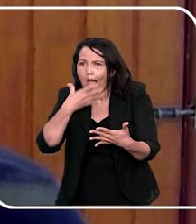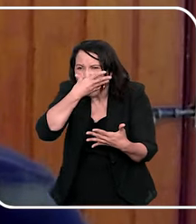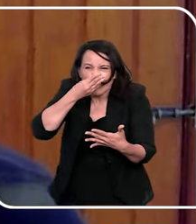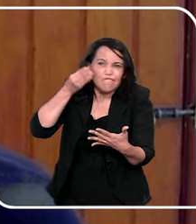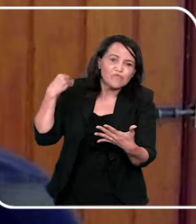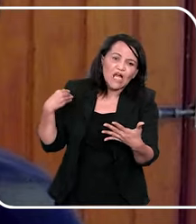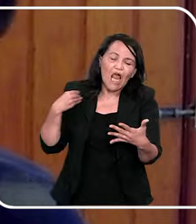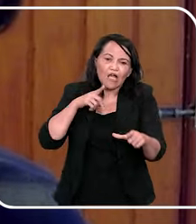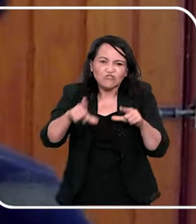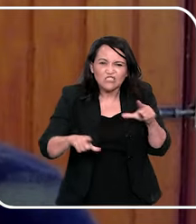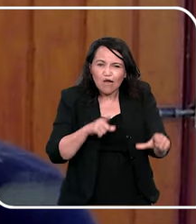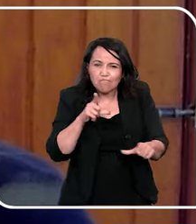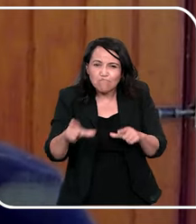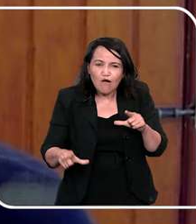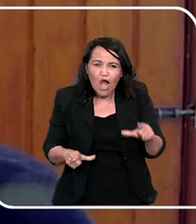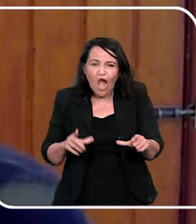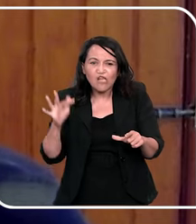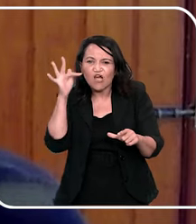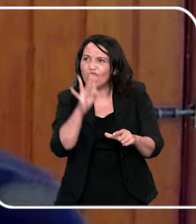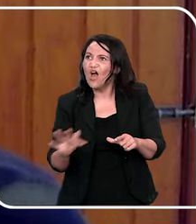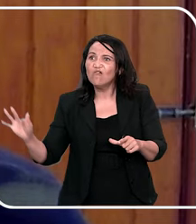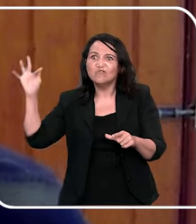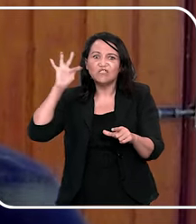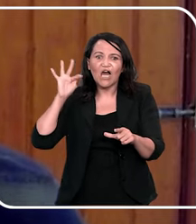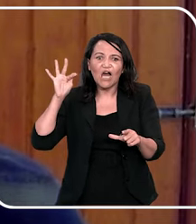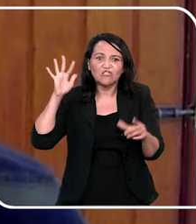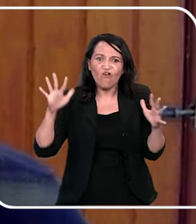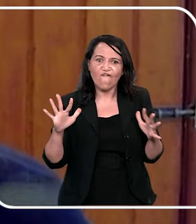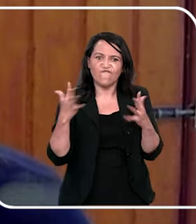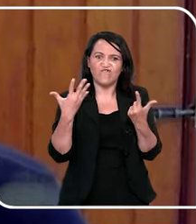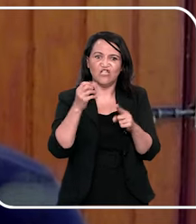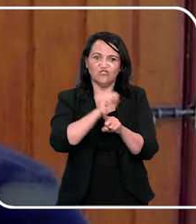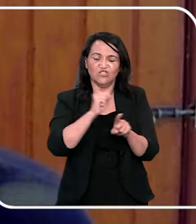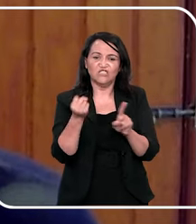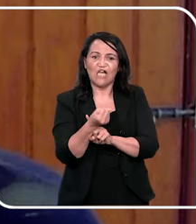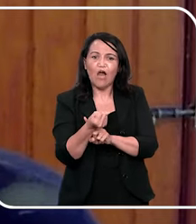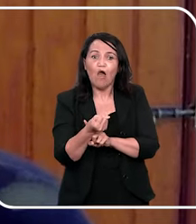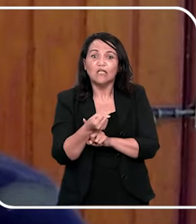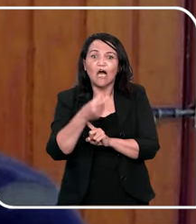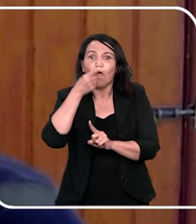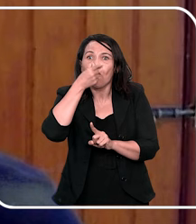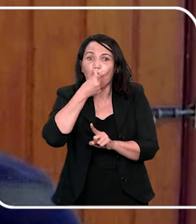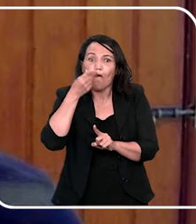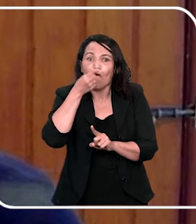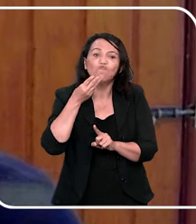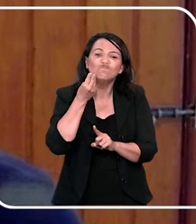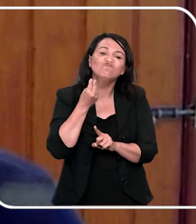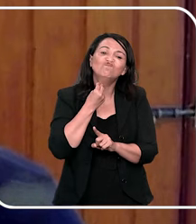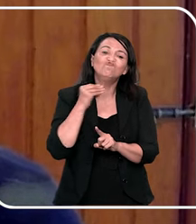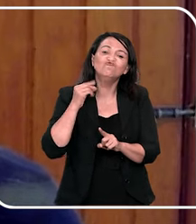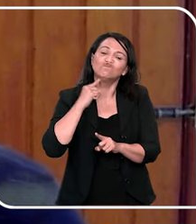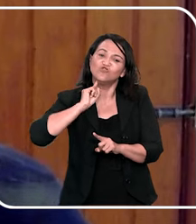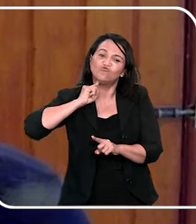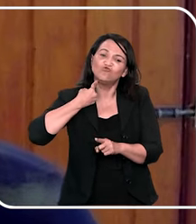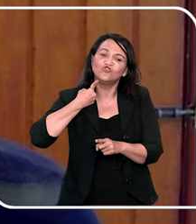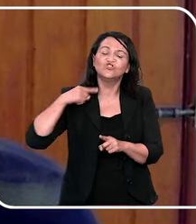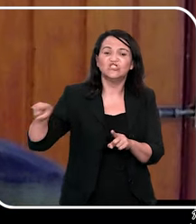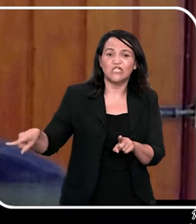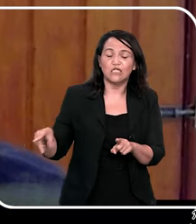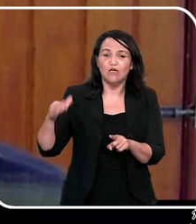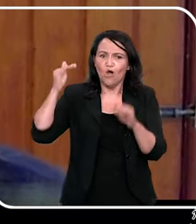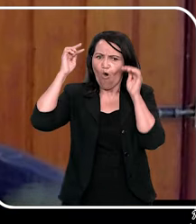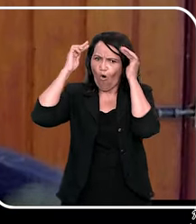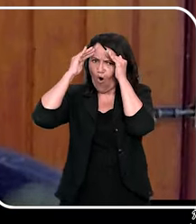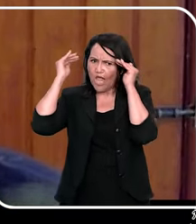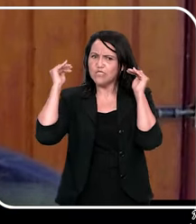trabalho, na faculdade, em algum evento social, quando a gente vê que a pessoa está com a sujeira no nariz, o quanto a gente tem